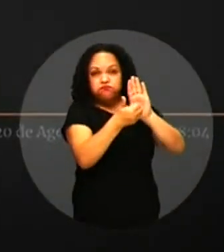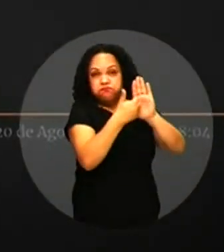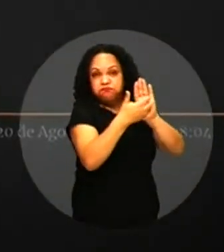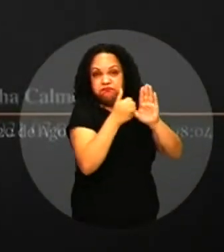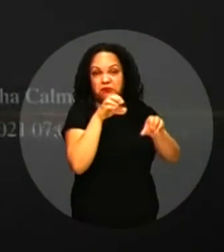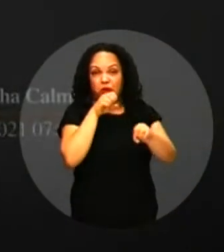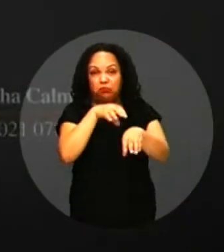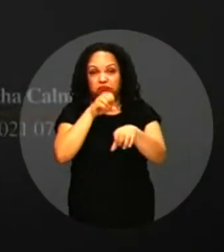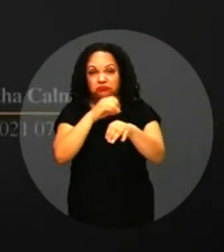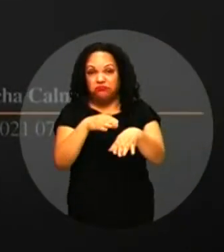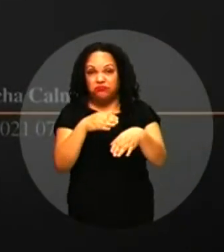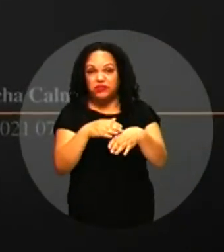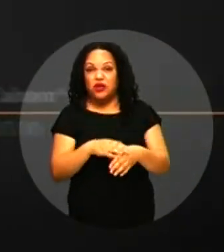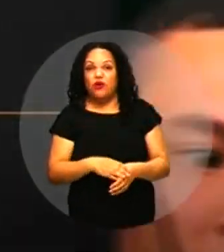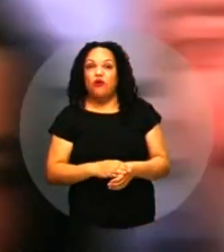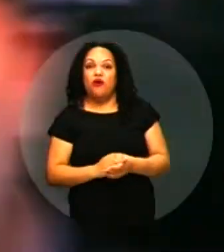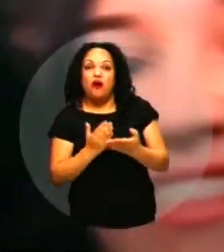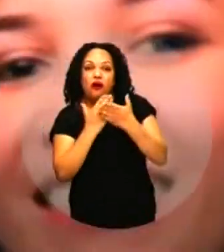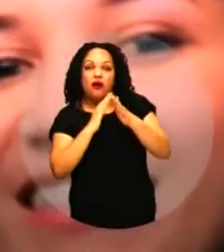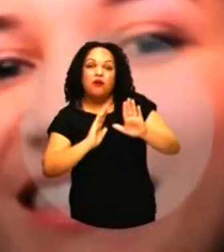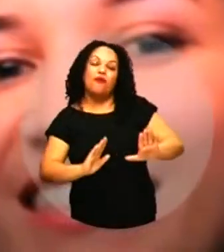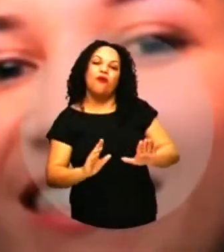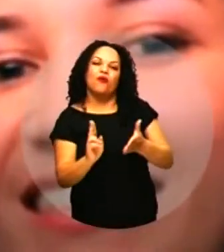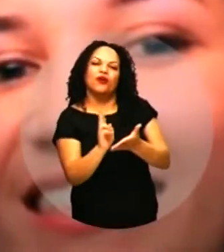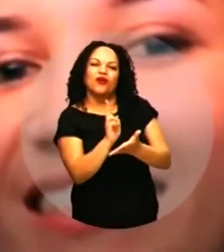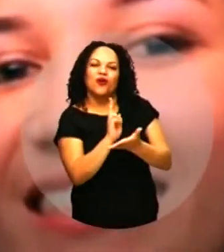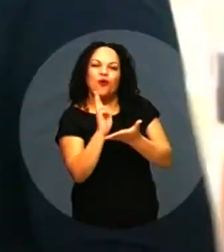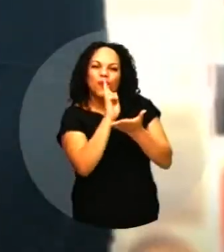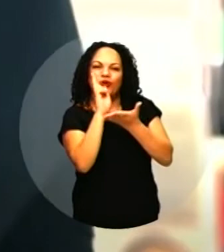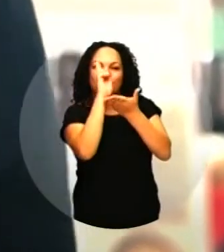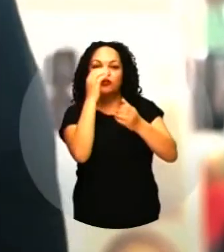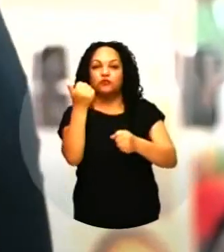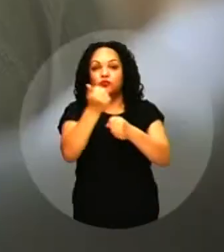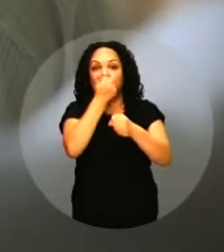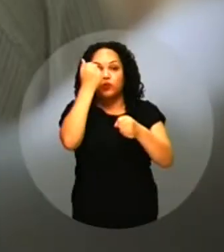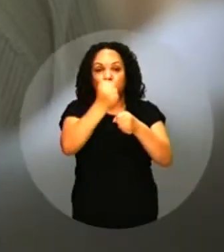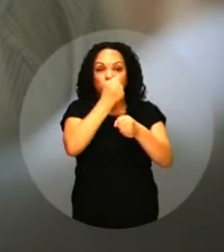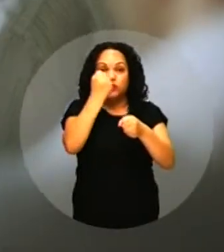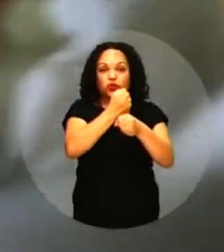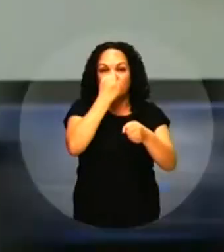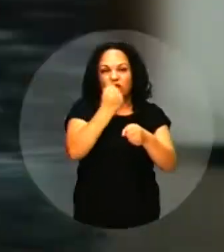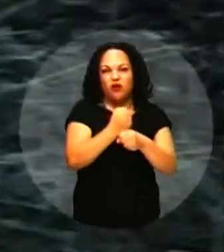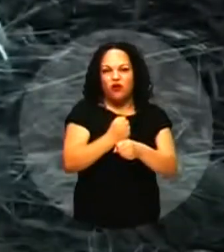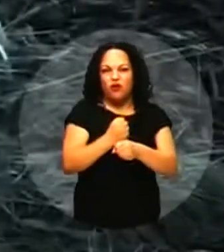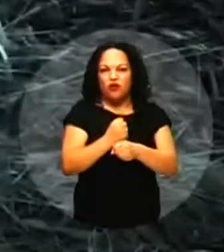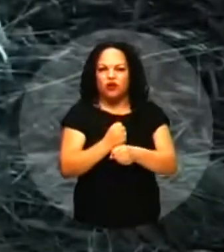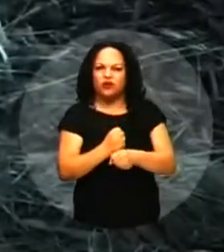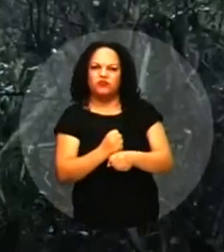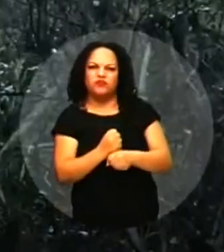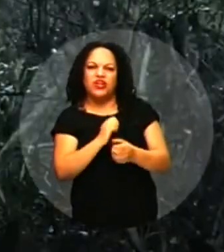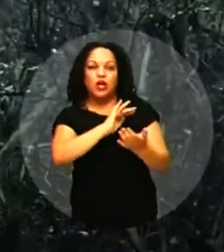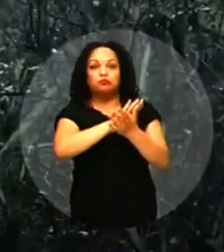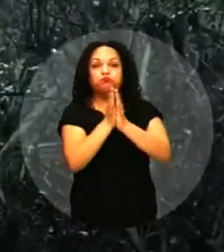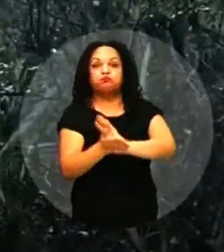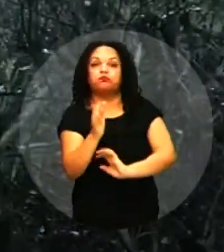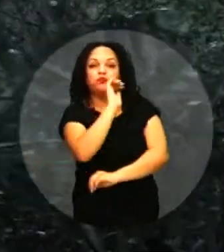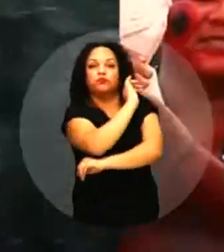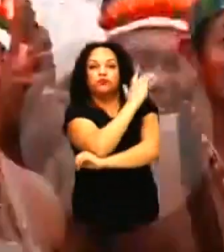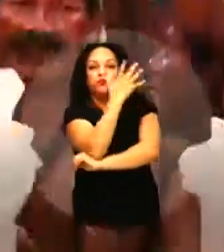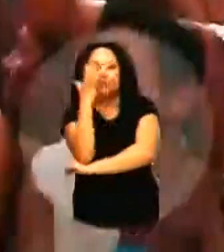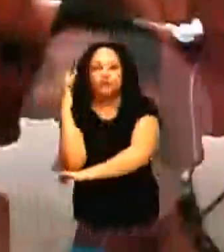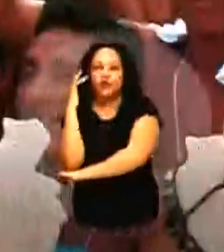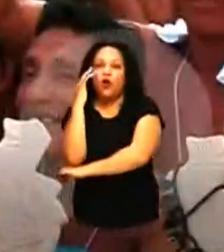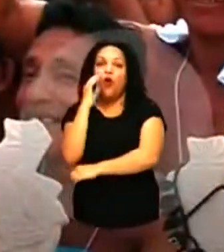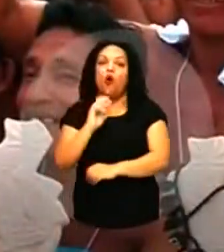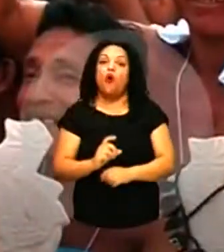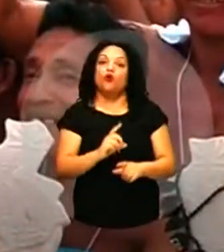os investimentos em educação Ou que mais fez universidades federais O que aumentou o desmatamento Ou